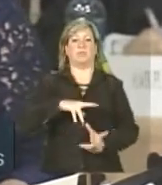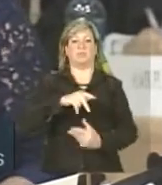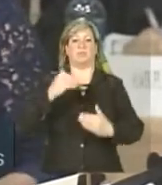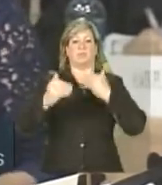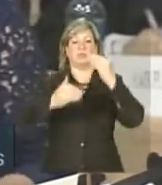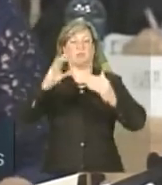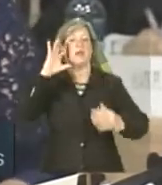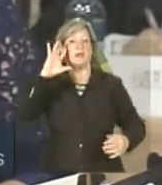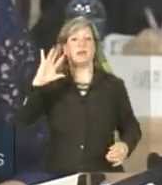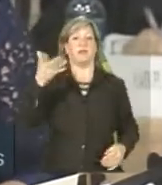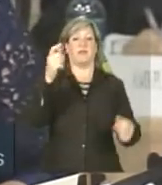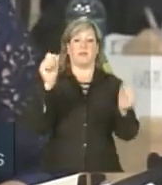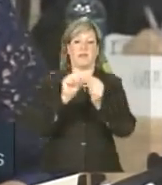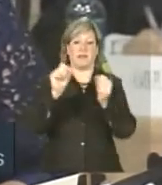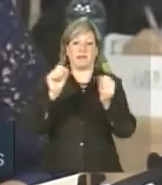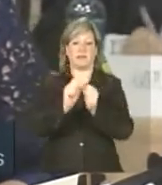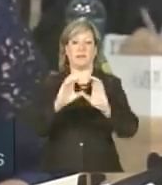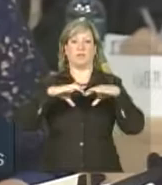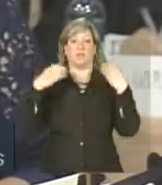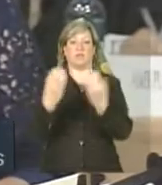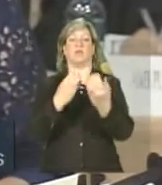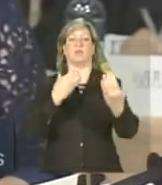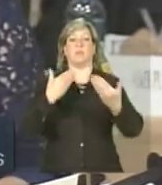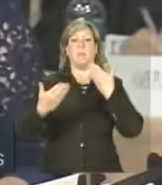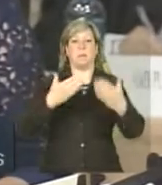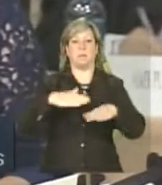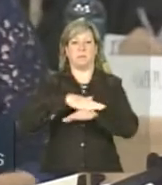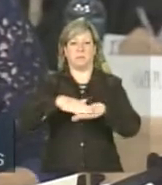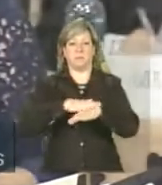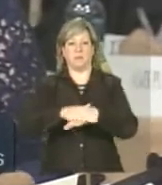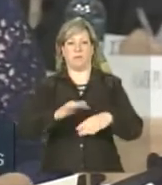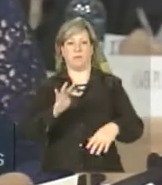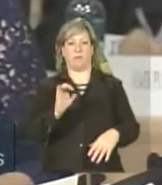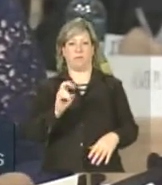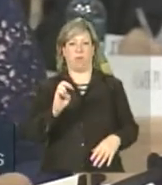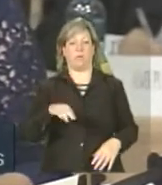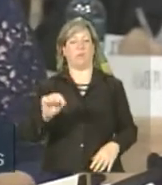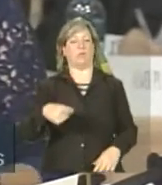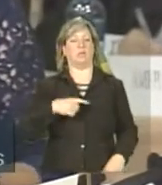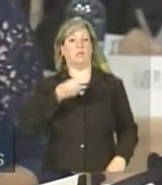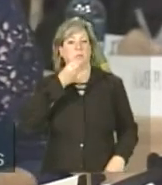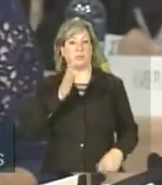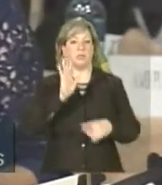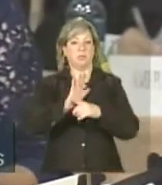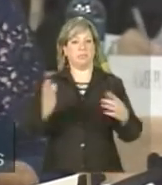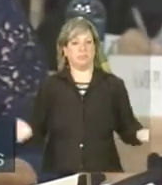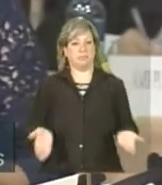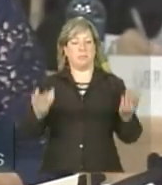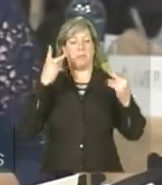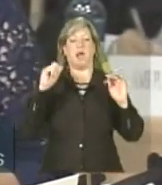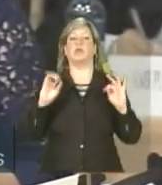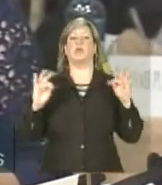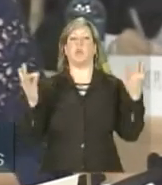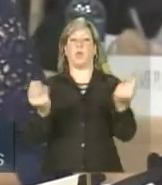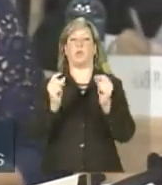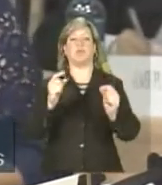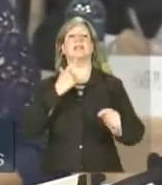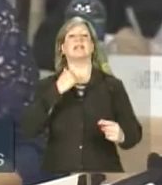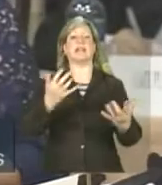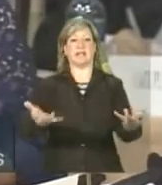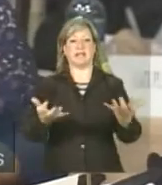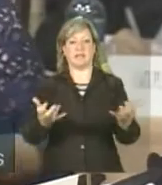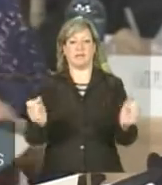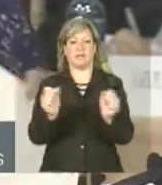decidiram criar um fórum de diálogo cujo êxito é fonte de estímulo para todos que almejam a